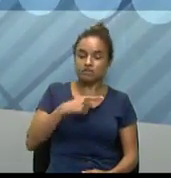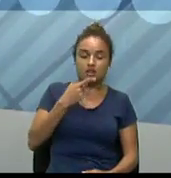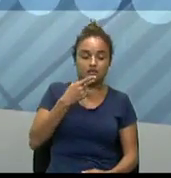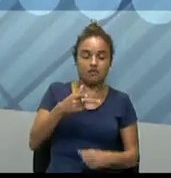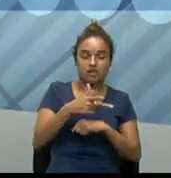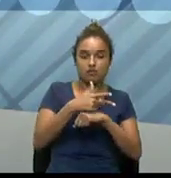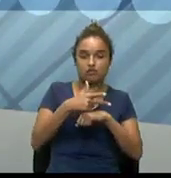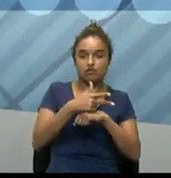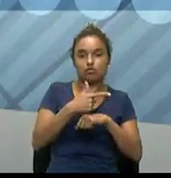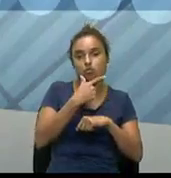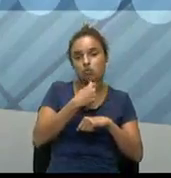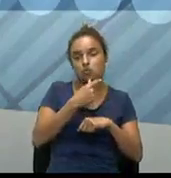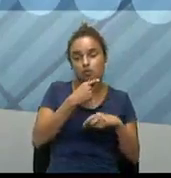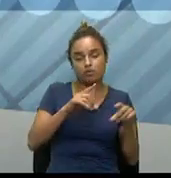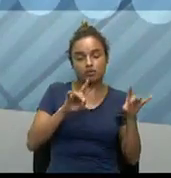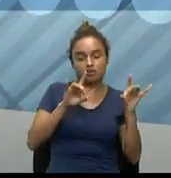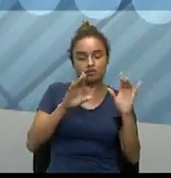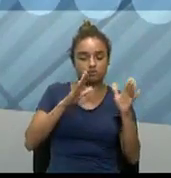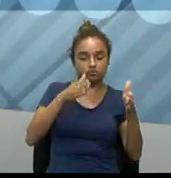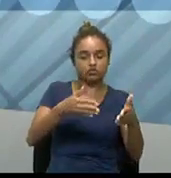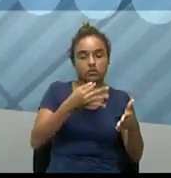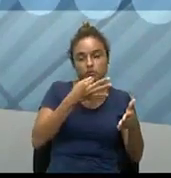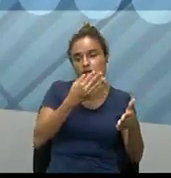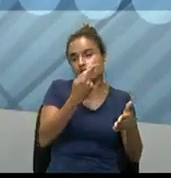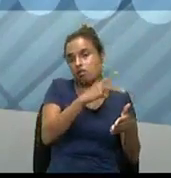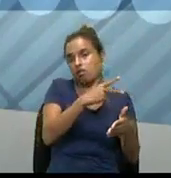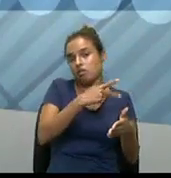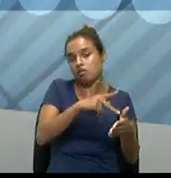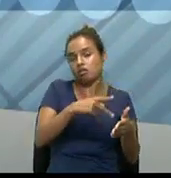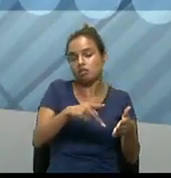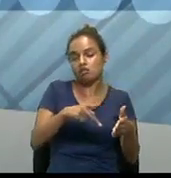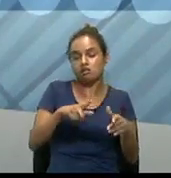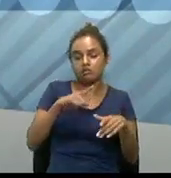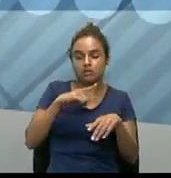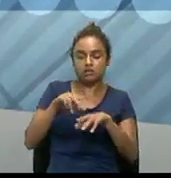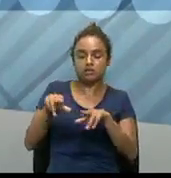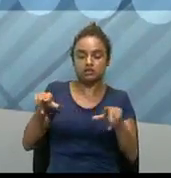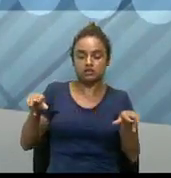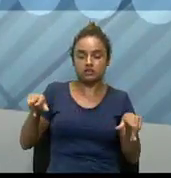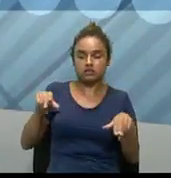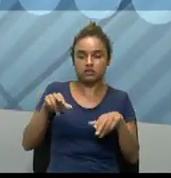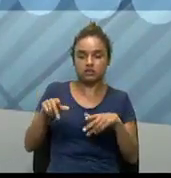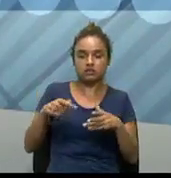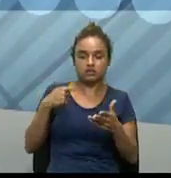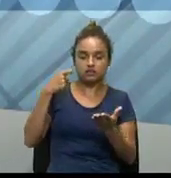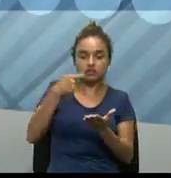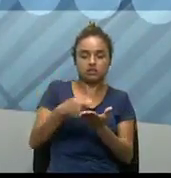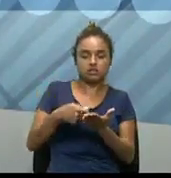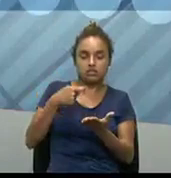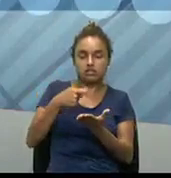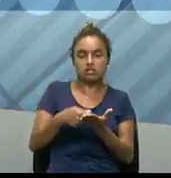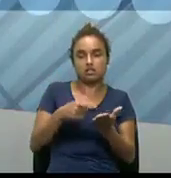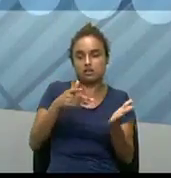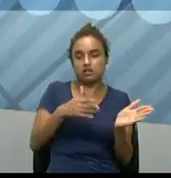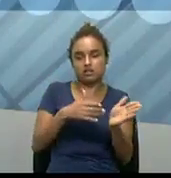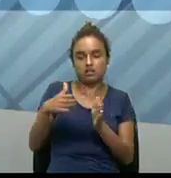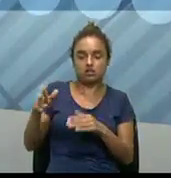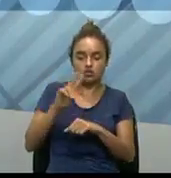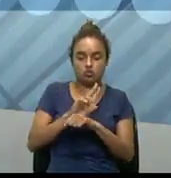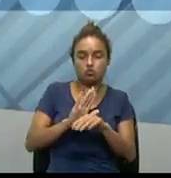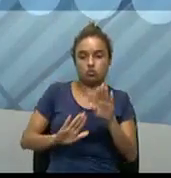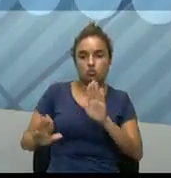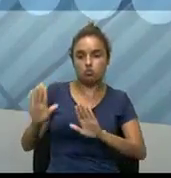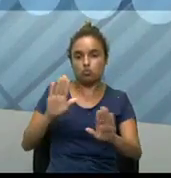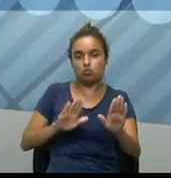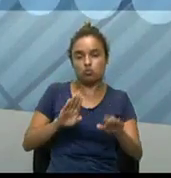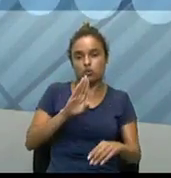é uma opinião dele, né? Então, tem vários investidores, porém, muito cuidado, então, ao investir nas Bitcoins.